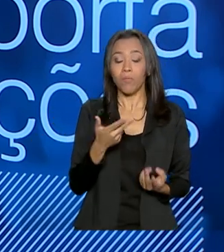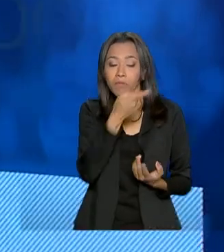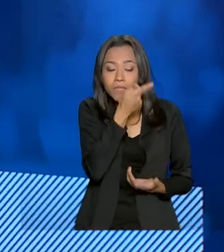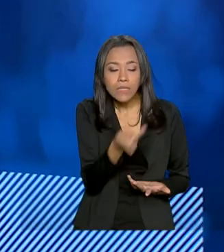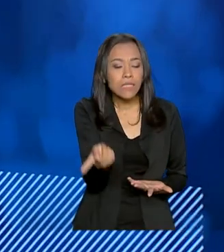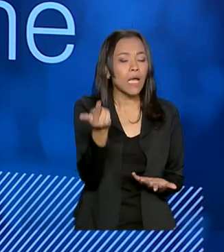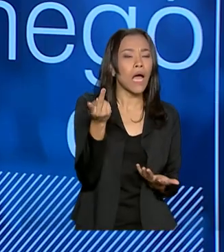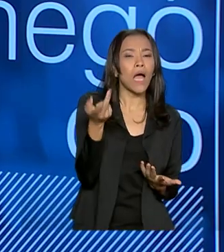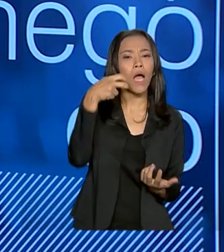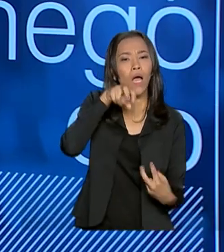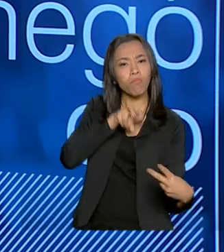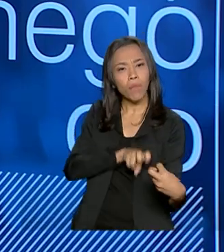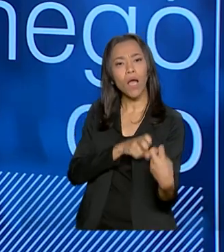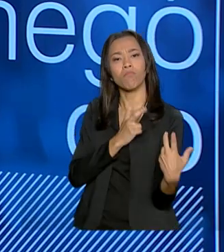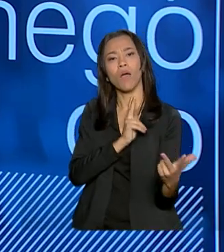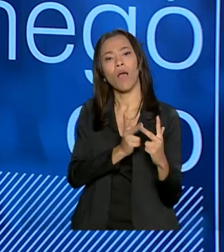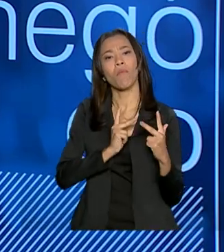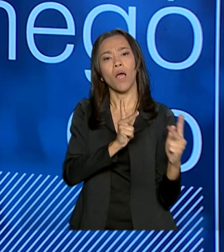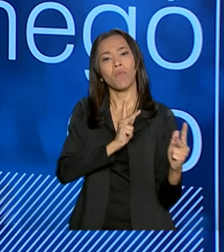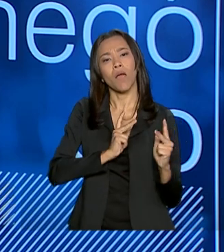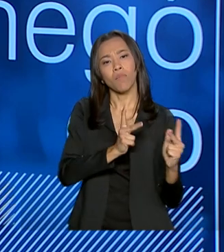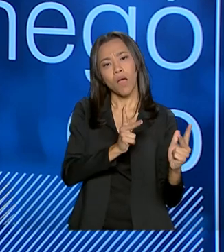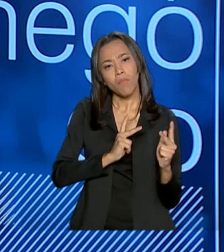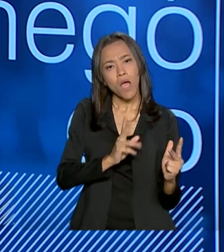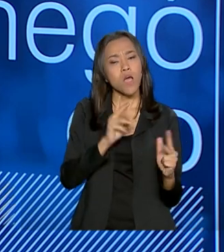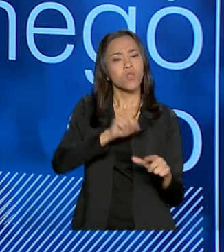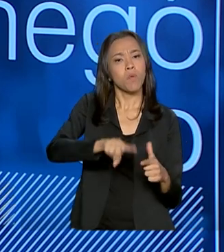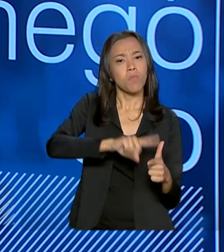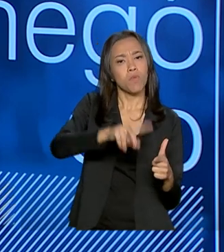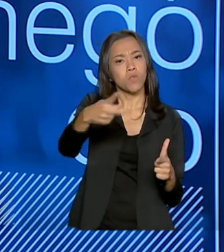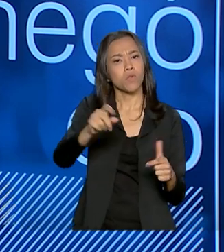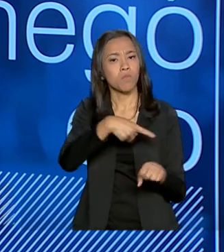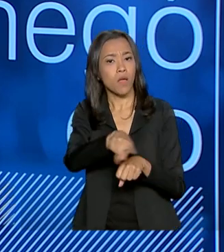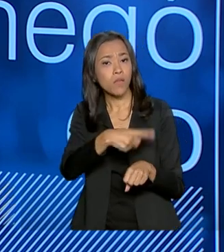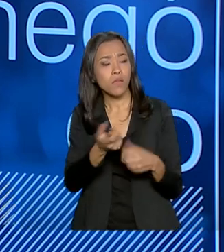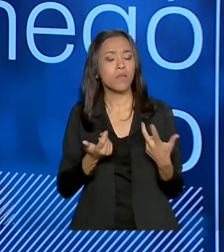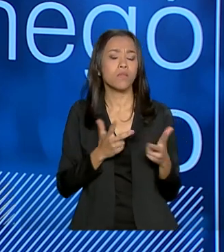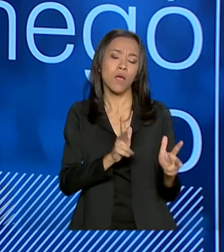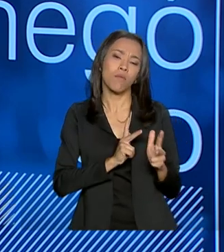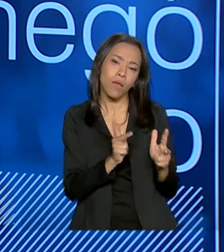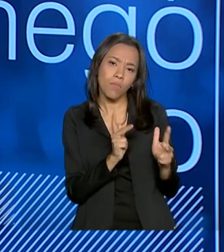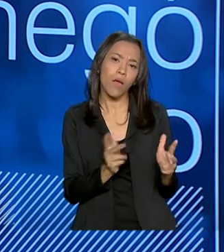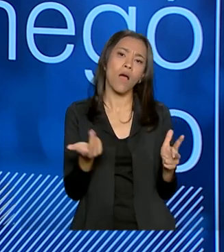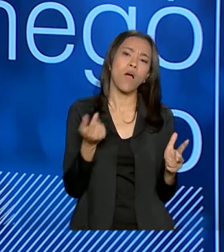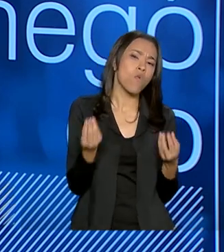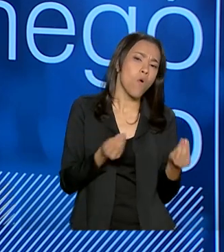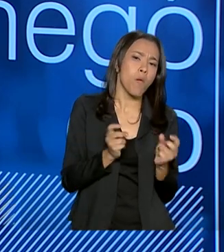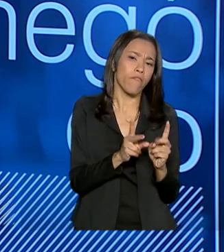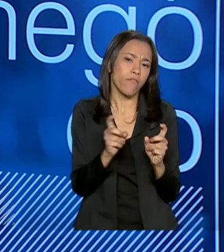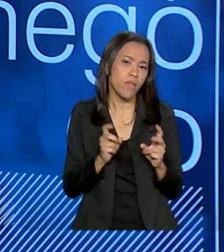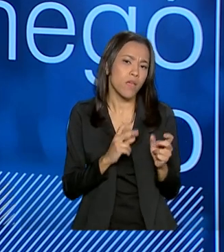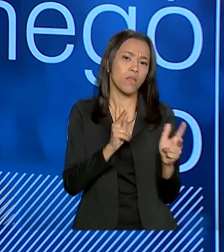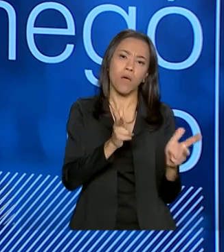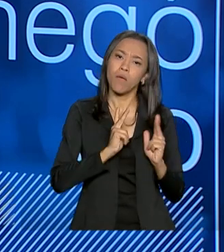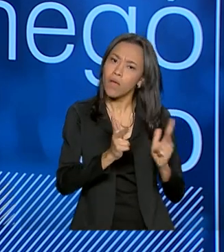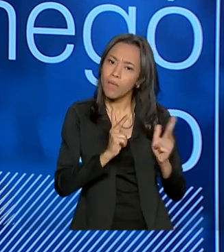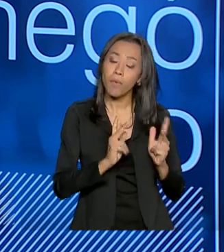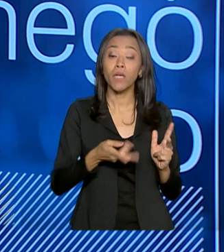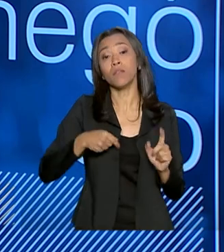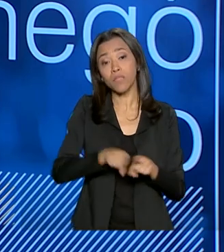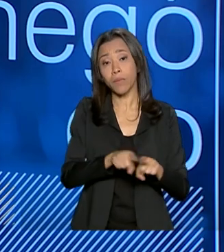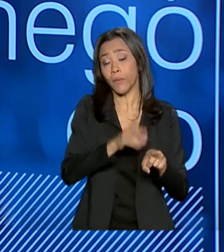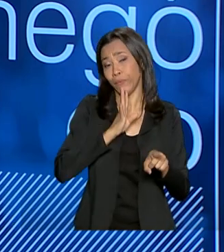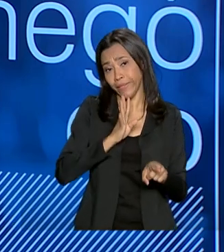conversar sobre as demandas dos países deles, sobre as correntes de comércio que eles têm. E, obviamente, conhecer, né?